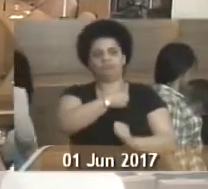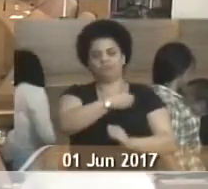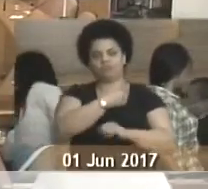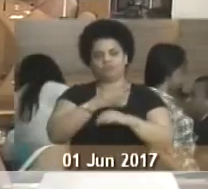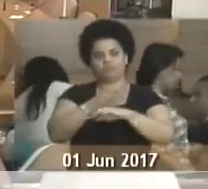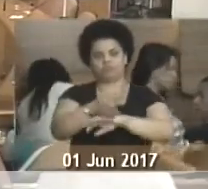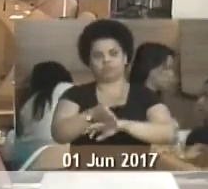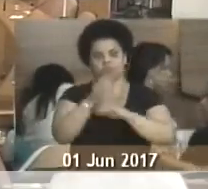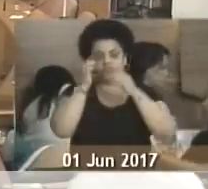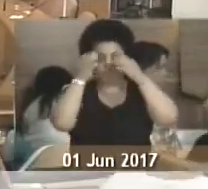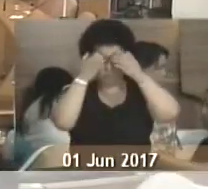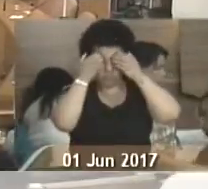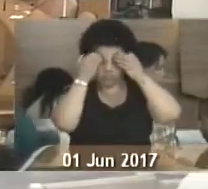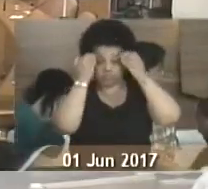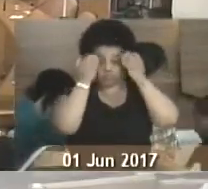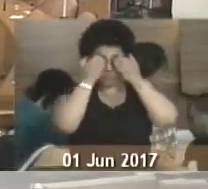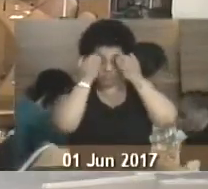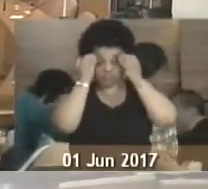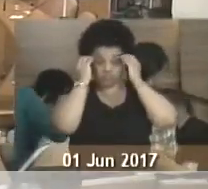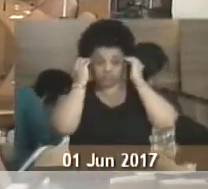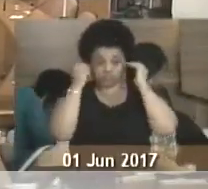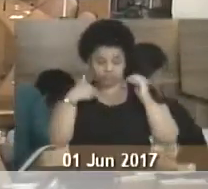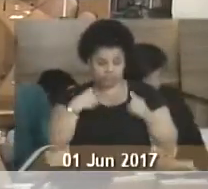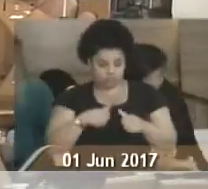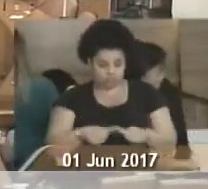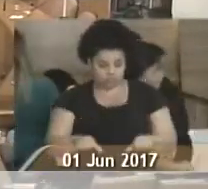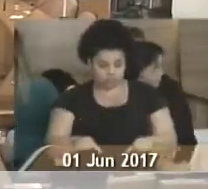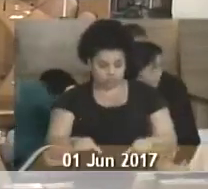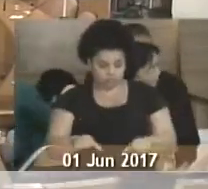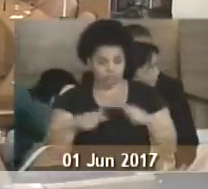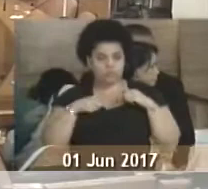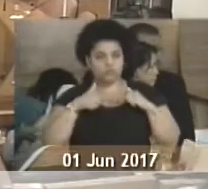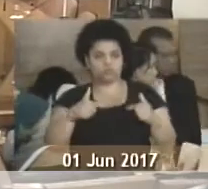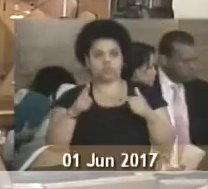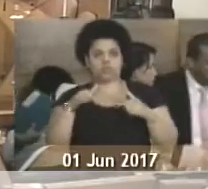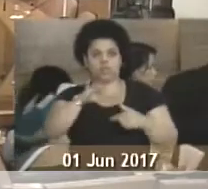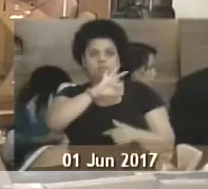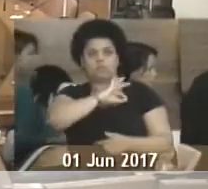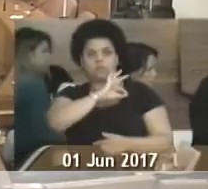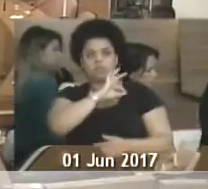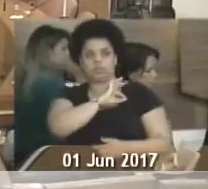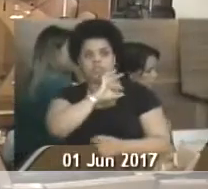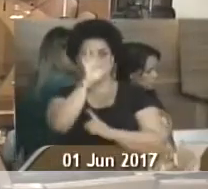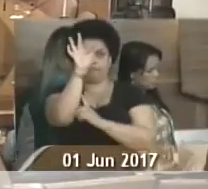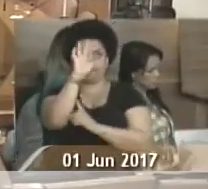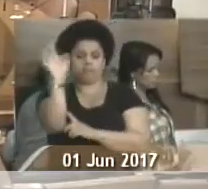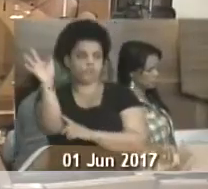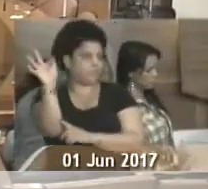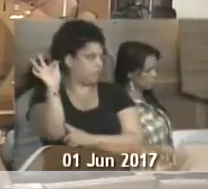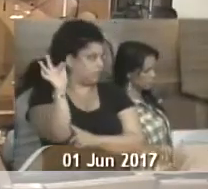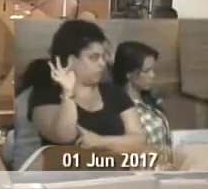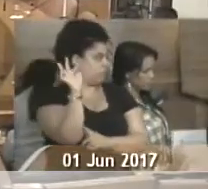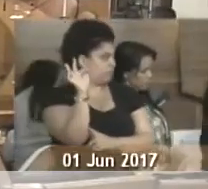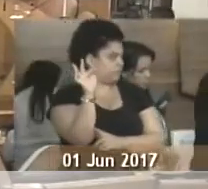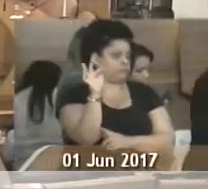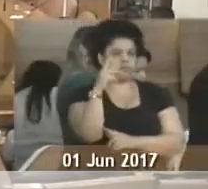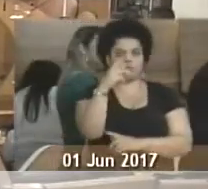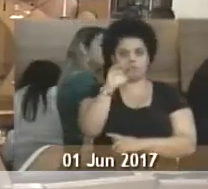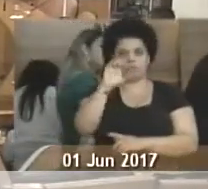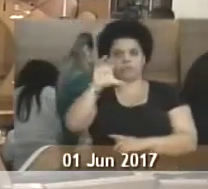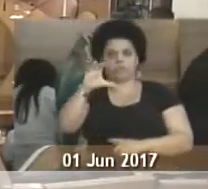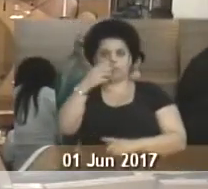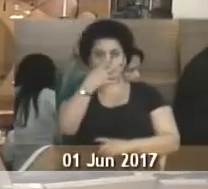um ato da Polícia Federal, está aqui, que é a favor da PEC